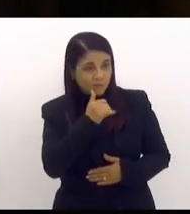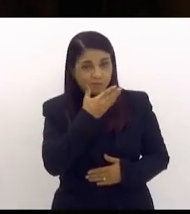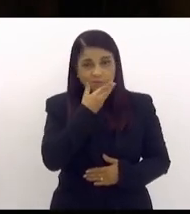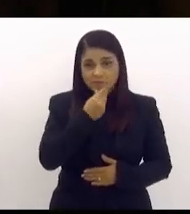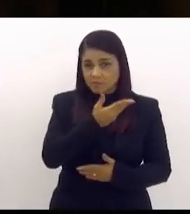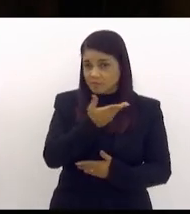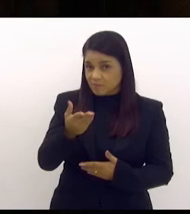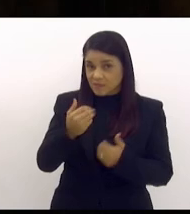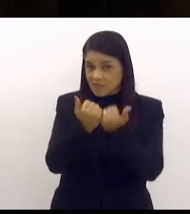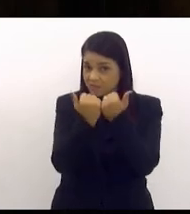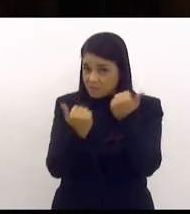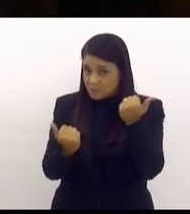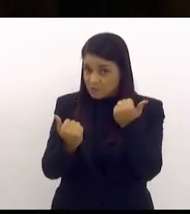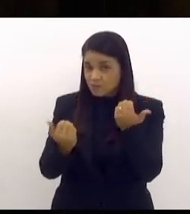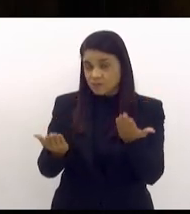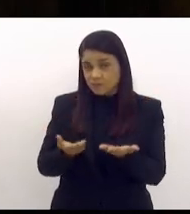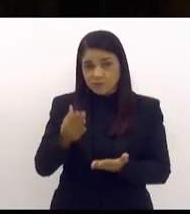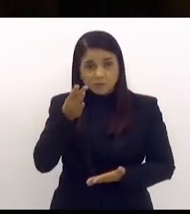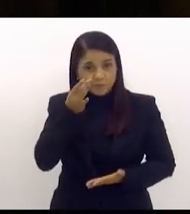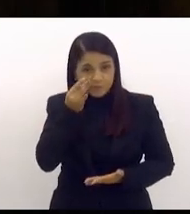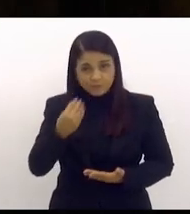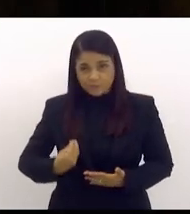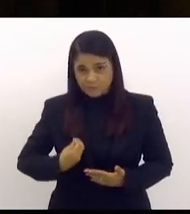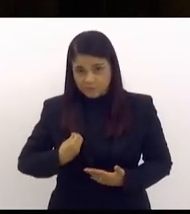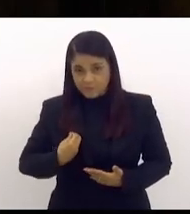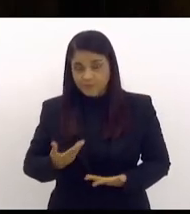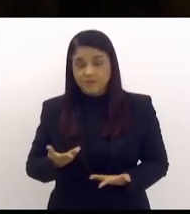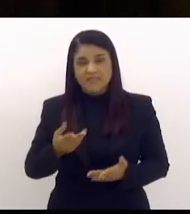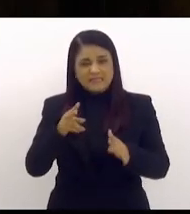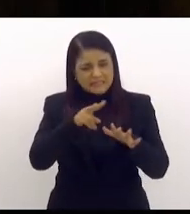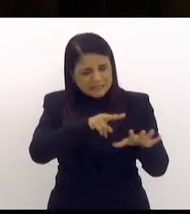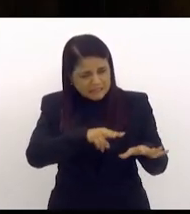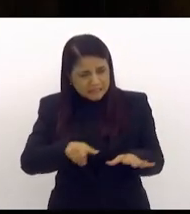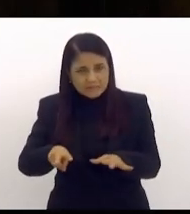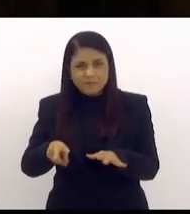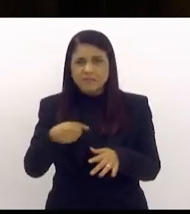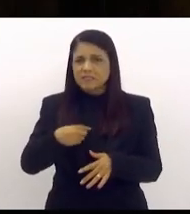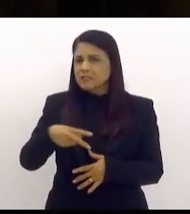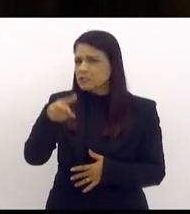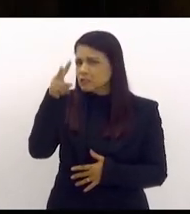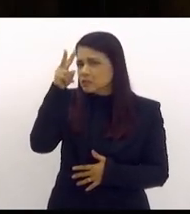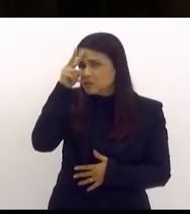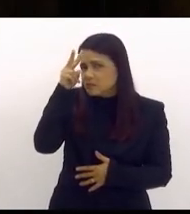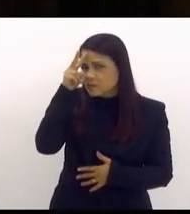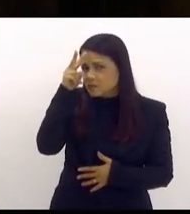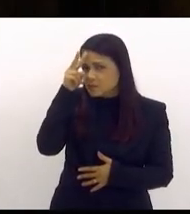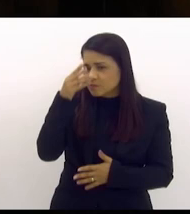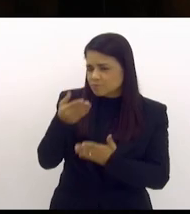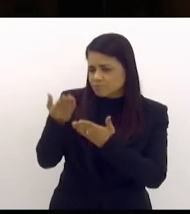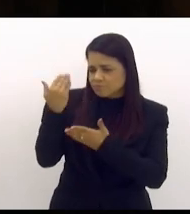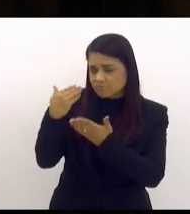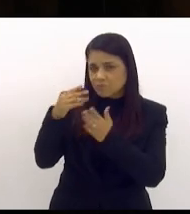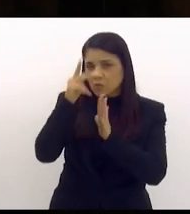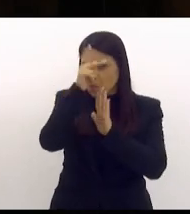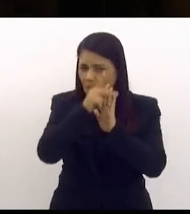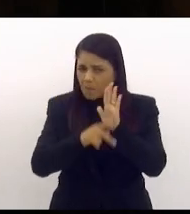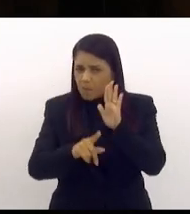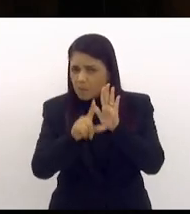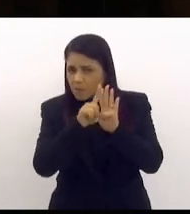assessores presentes essa semana na segunda feira o nosso projeto